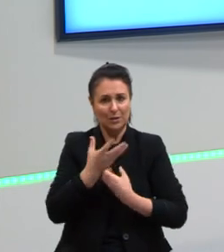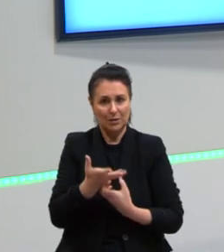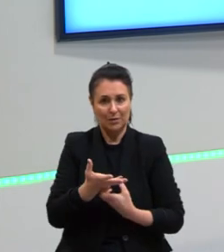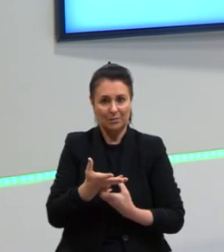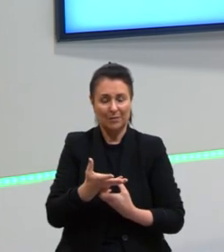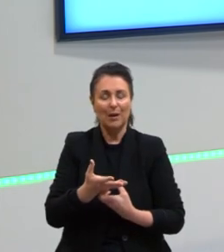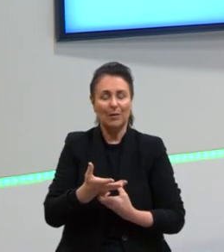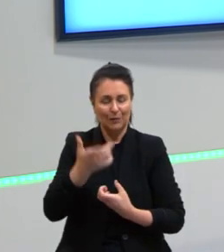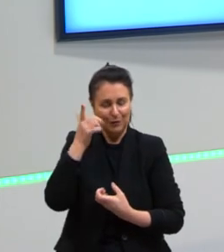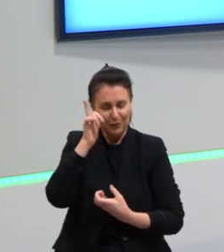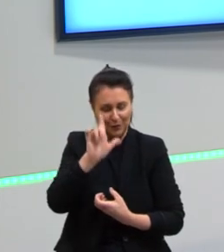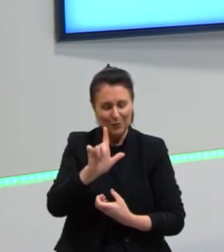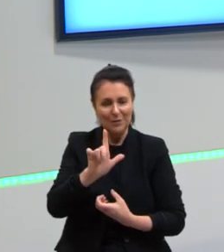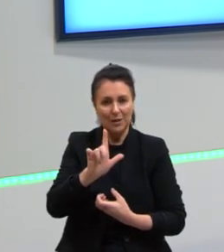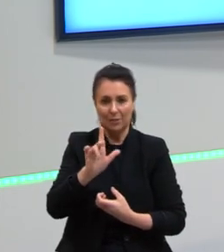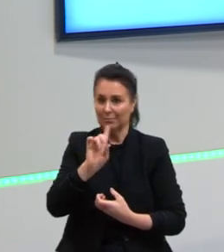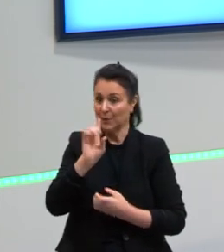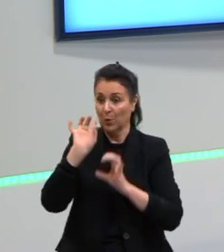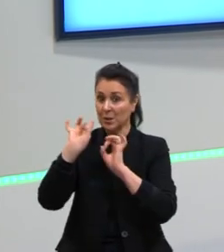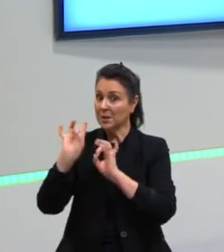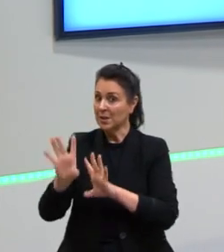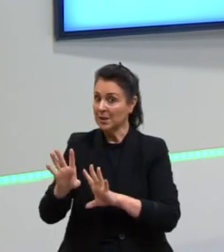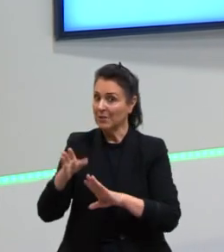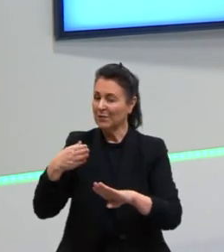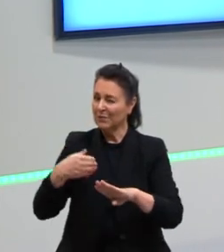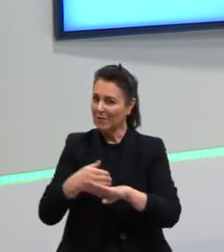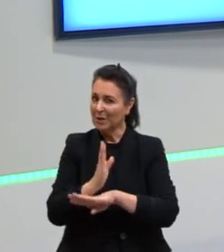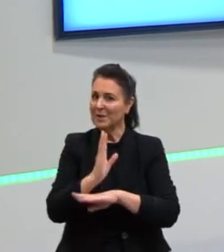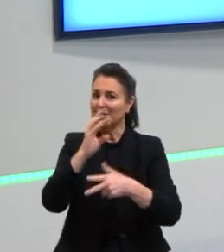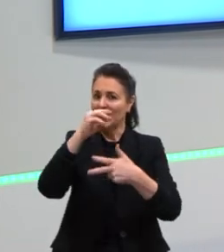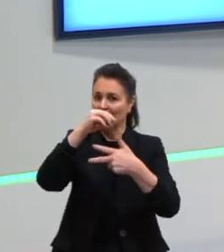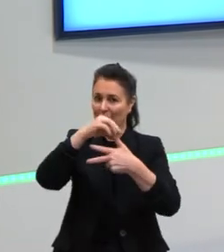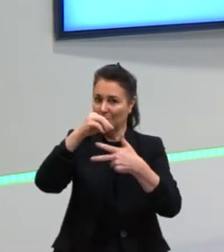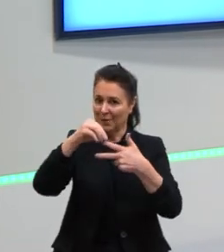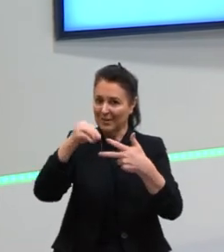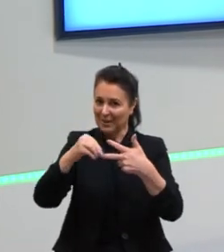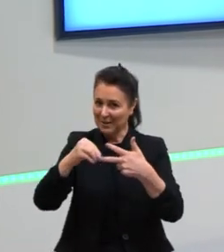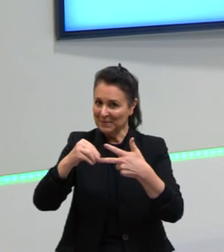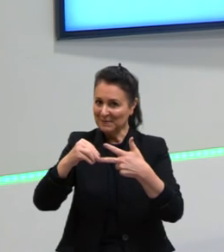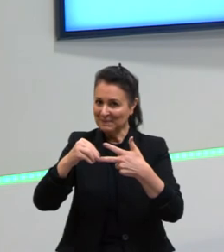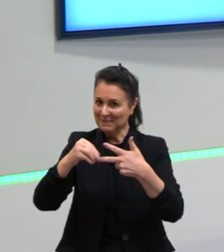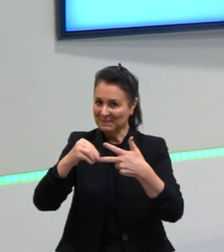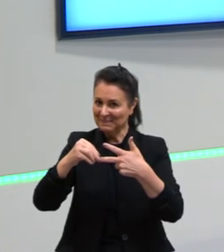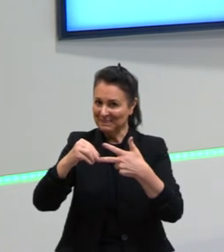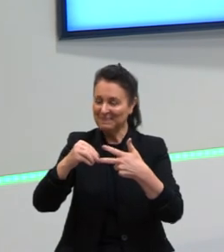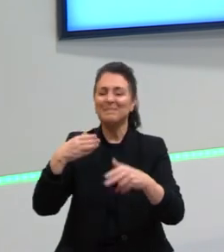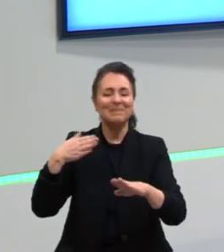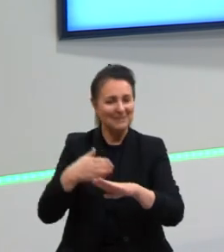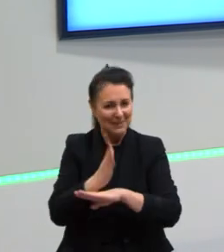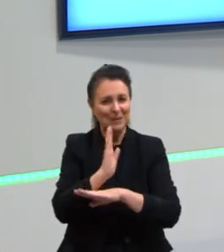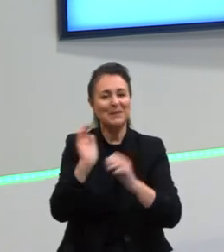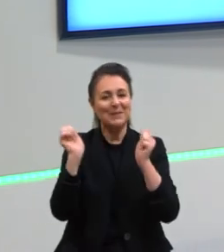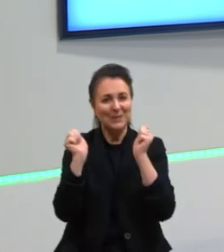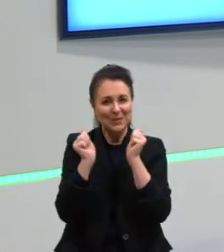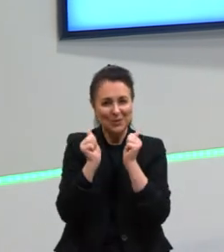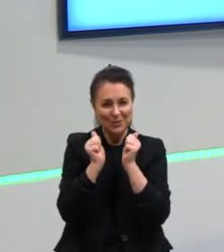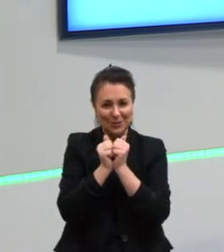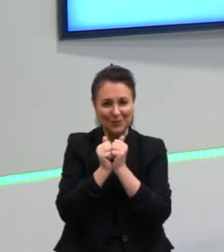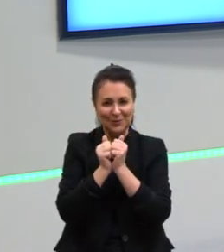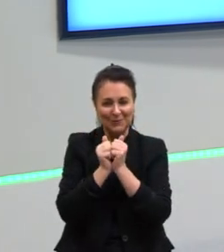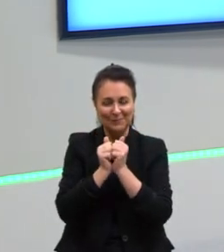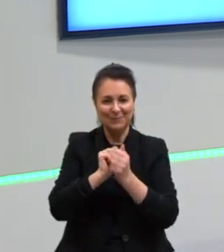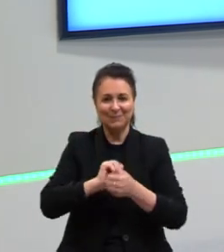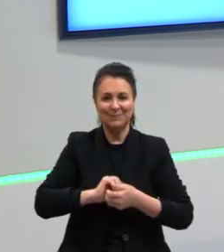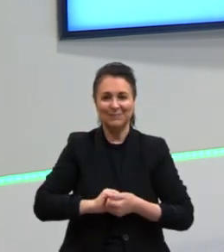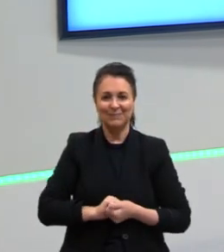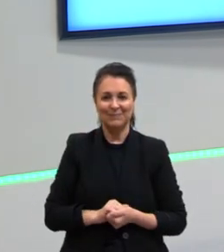dar certo, não desistam, tá? Vocês vão passar, o Enem vai dar certo, partiu passar, bora, contem com a gente aí para ajudar vocês nos